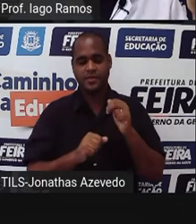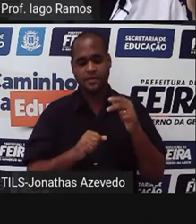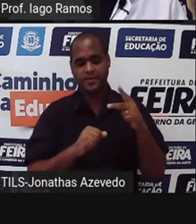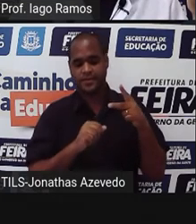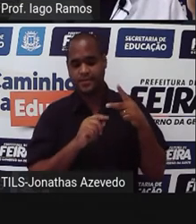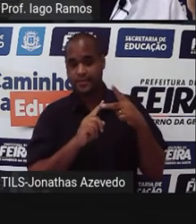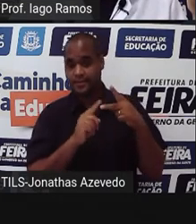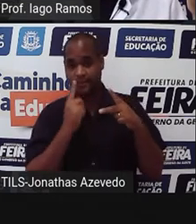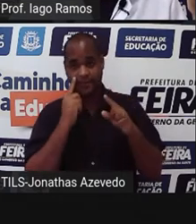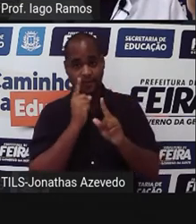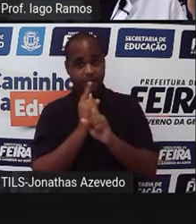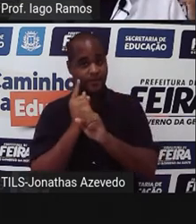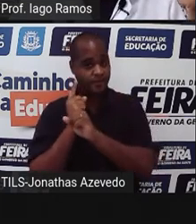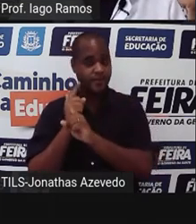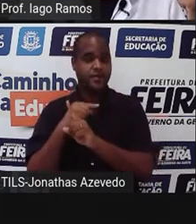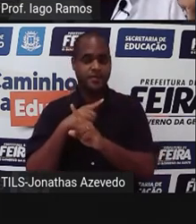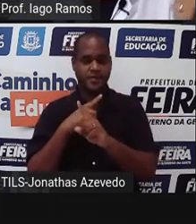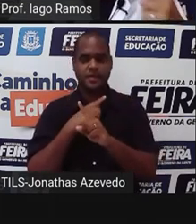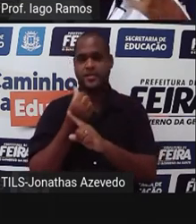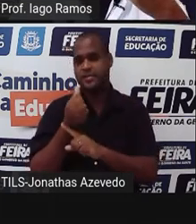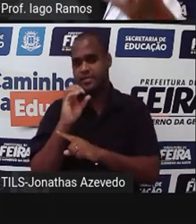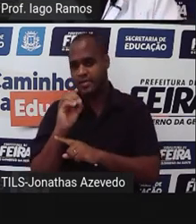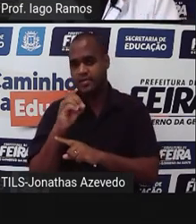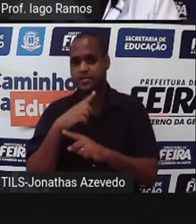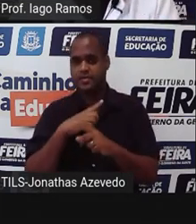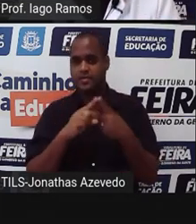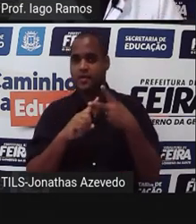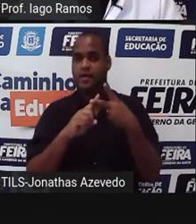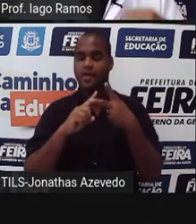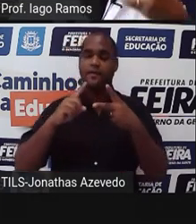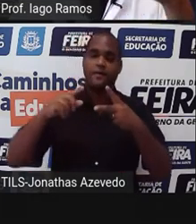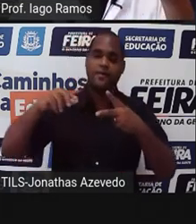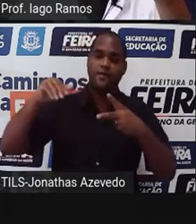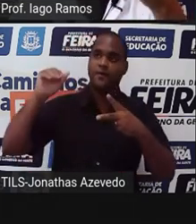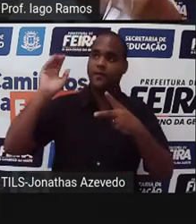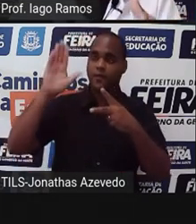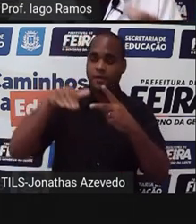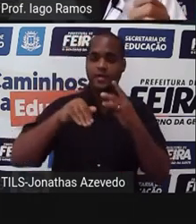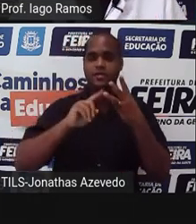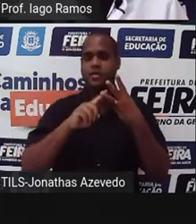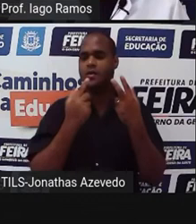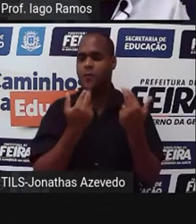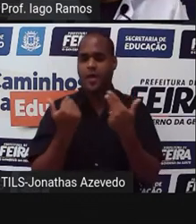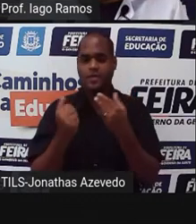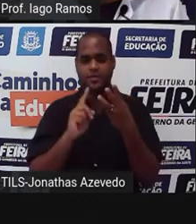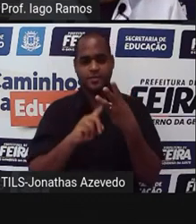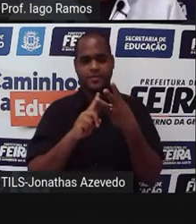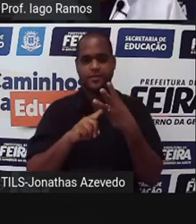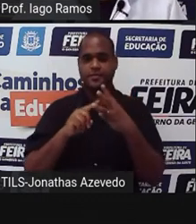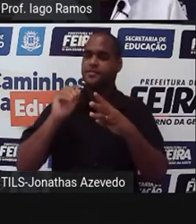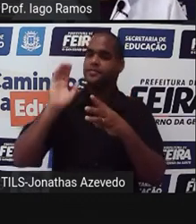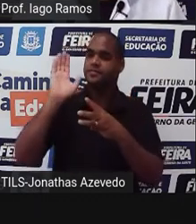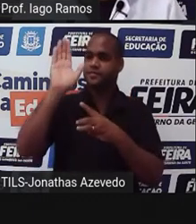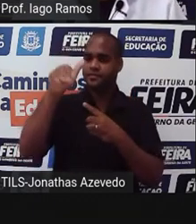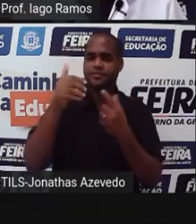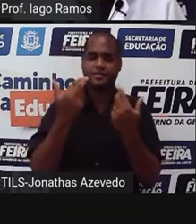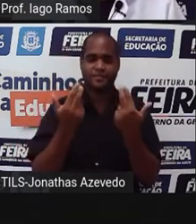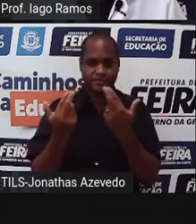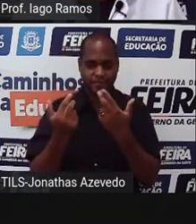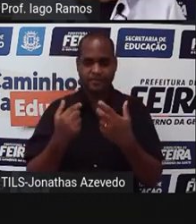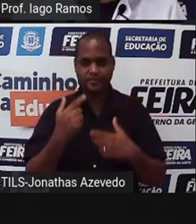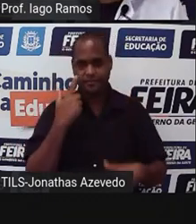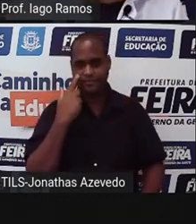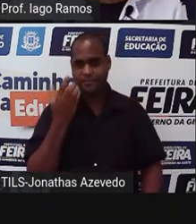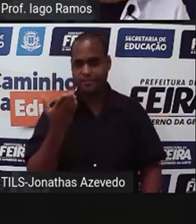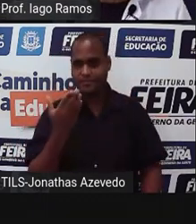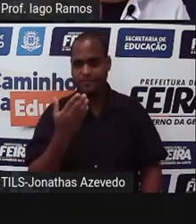como é que a gente achou, né? Foi os sessenta. Os de vôlei vai achar da mesma forma e os de basquete também. Então vem comigo.